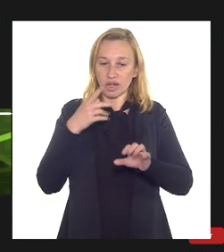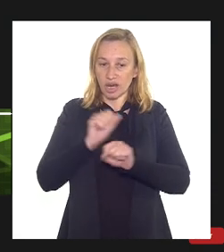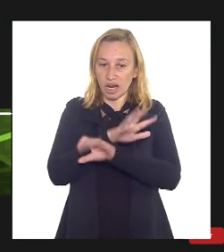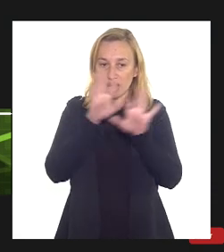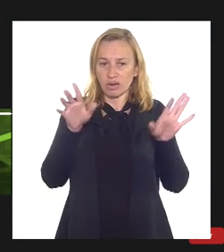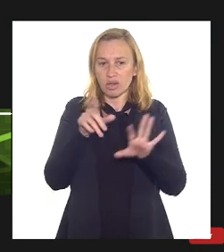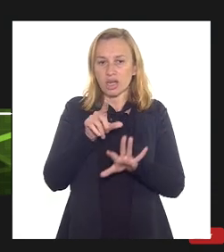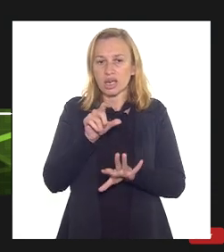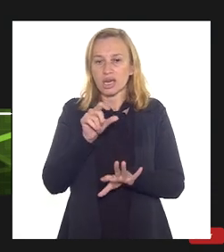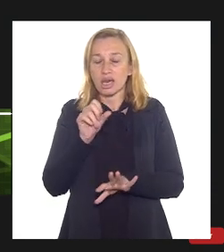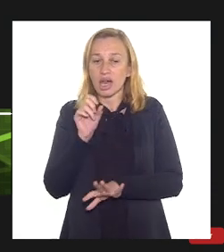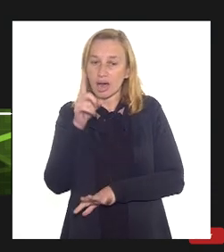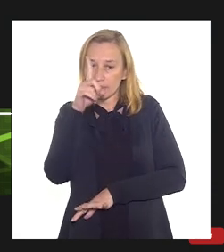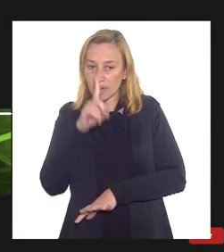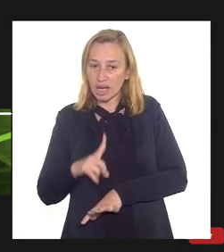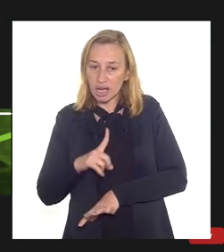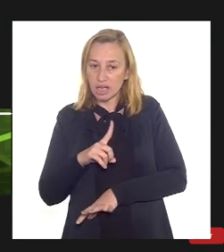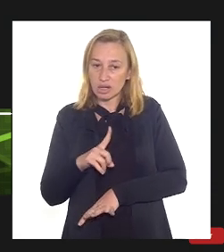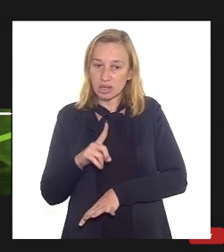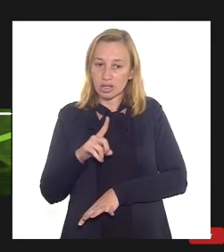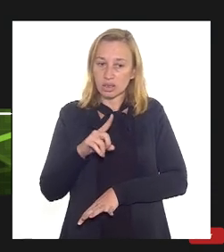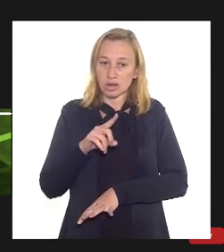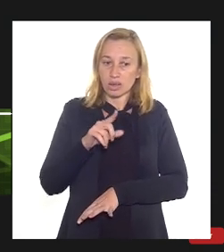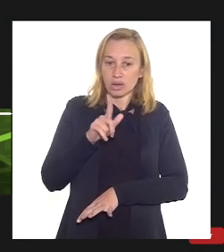o gasoduto Guapimirim